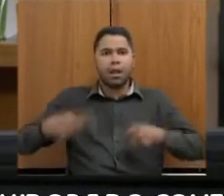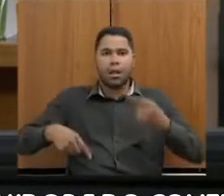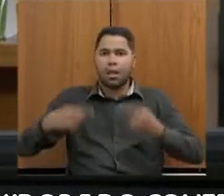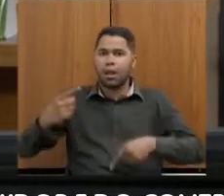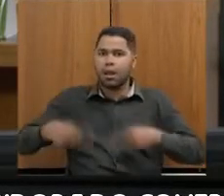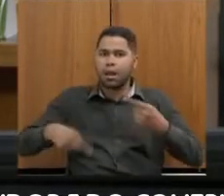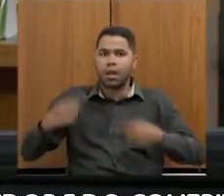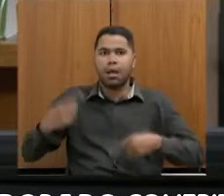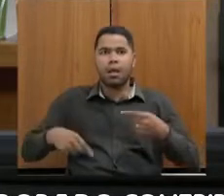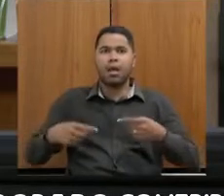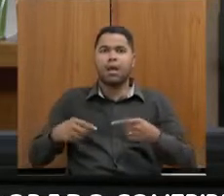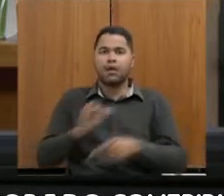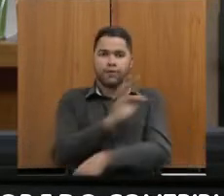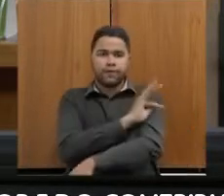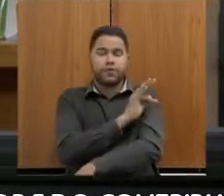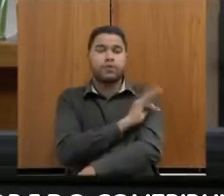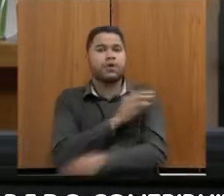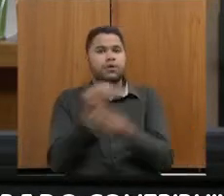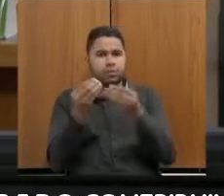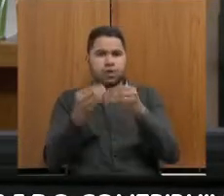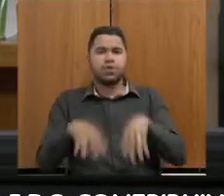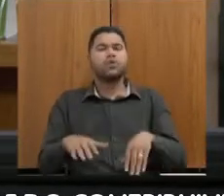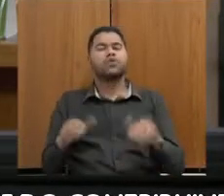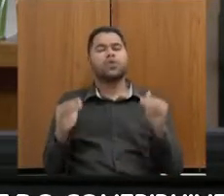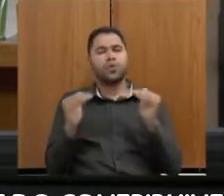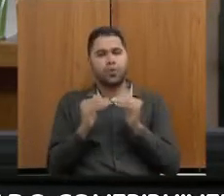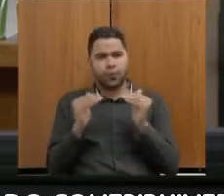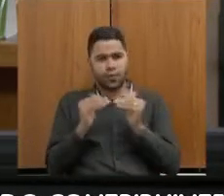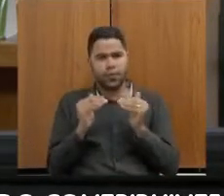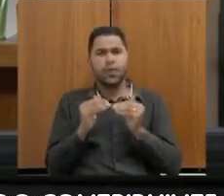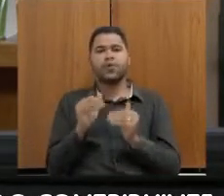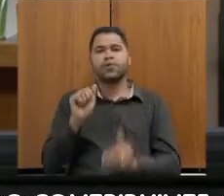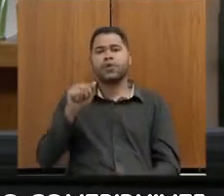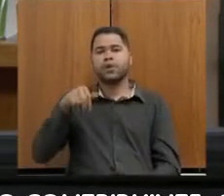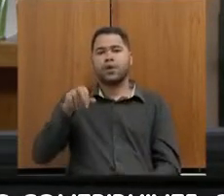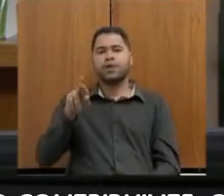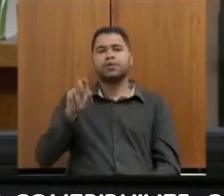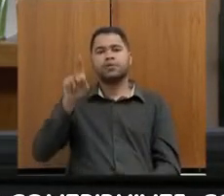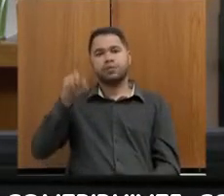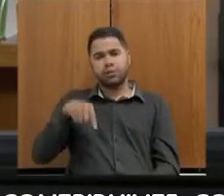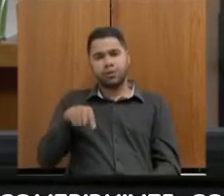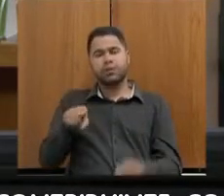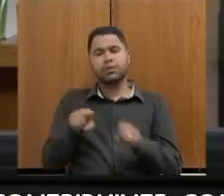danosa, e eu concordo com o deputado André Quintal nesse sentido, inclusive fomos,